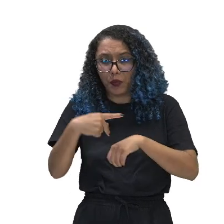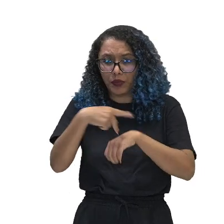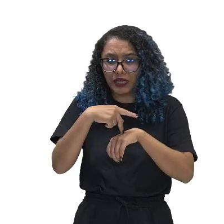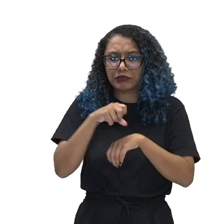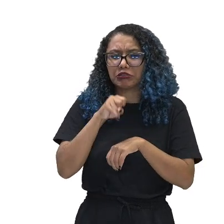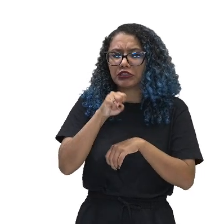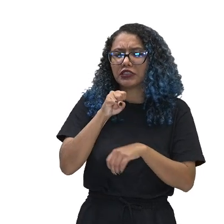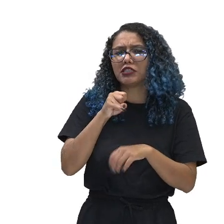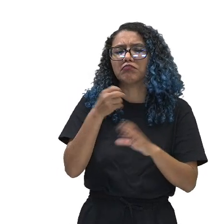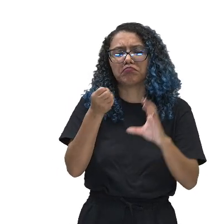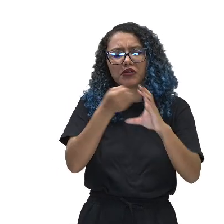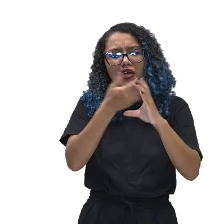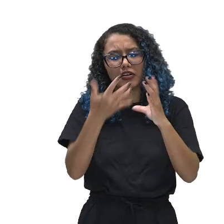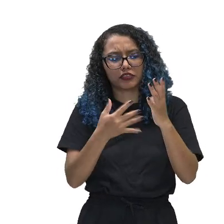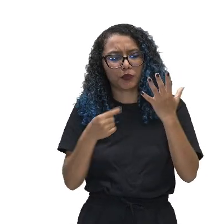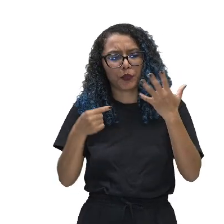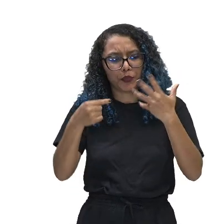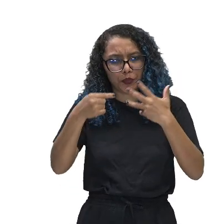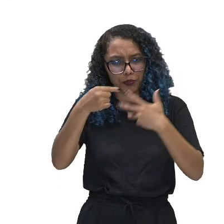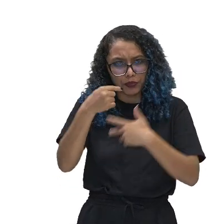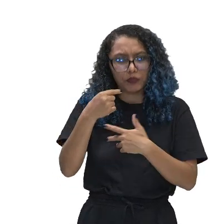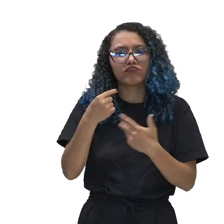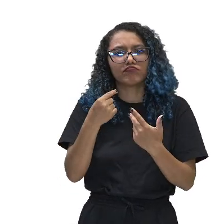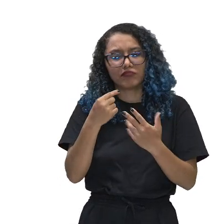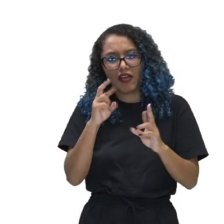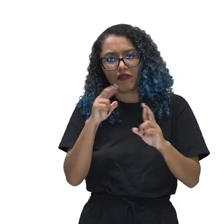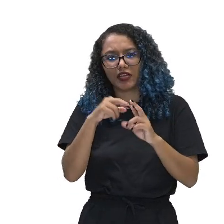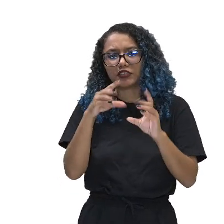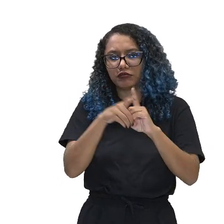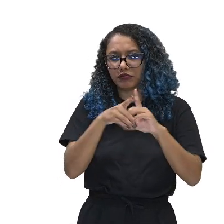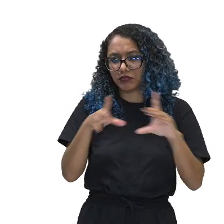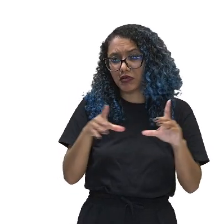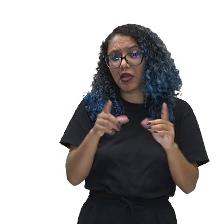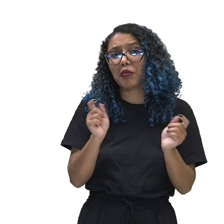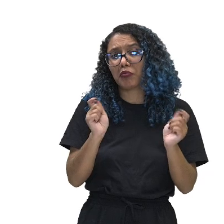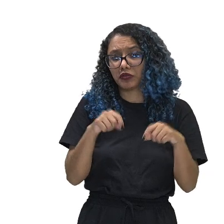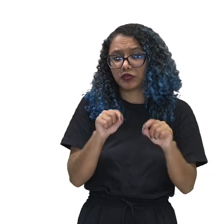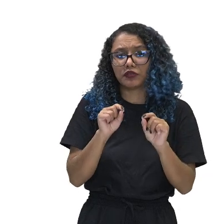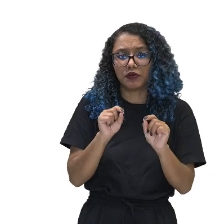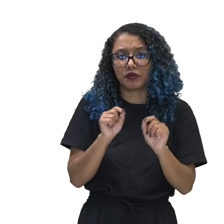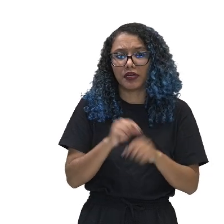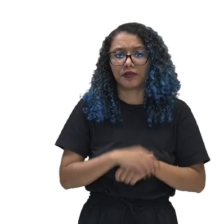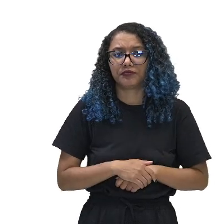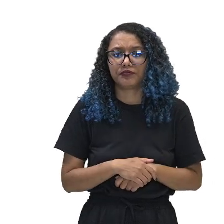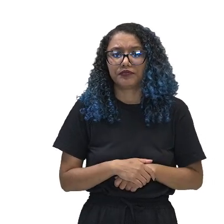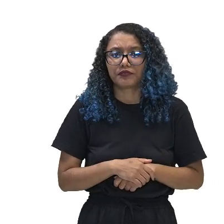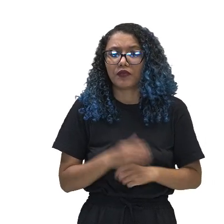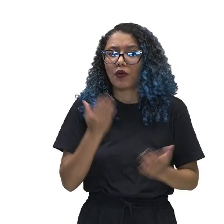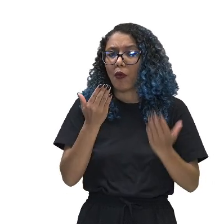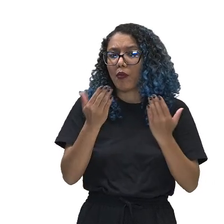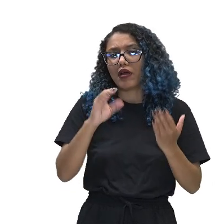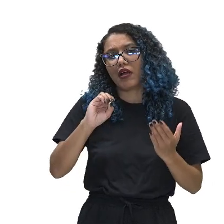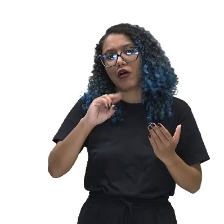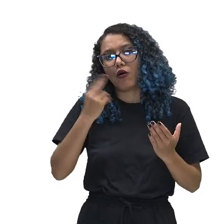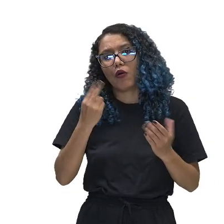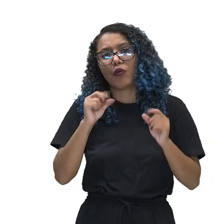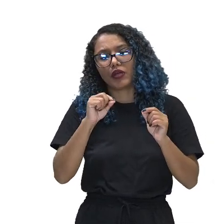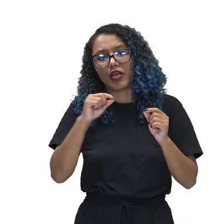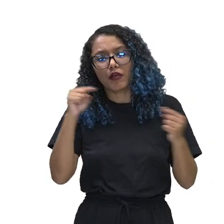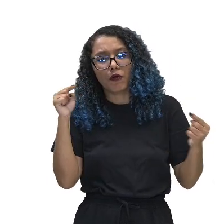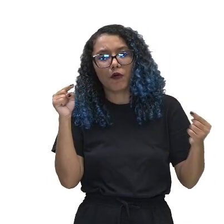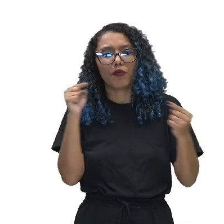determinadas características pode ser comparado e ou classificado como